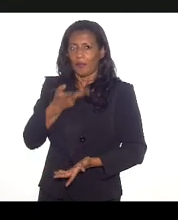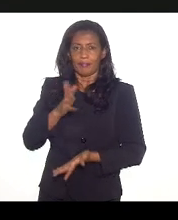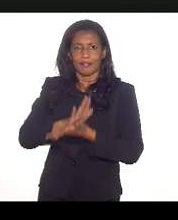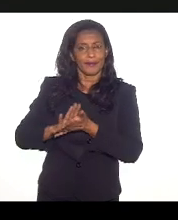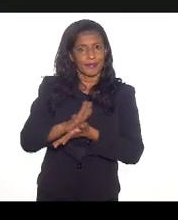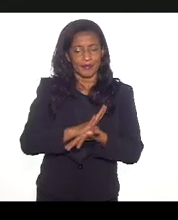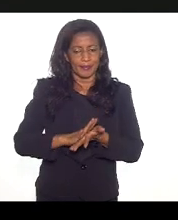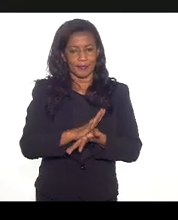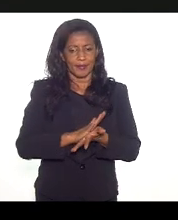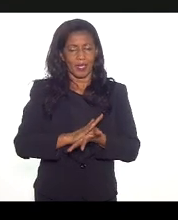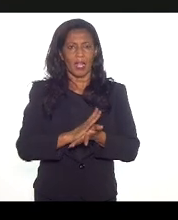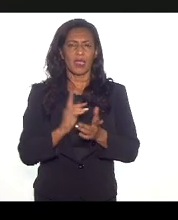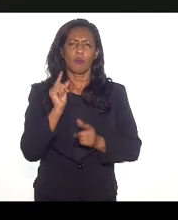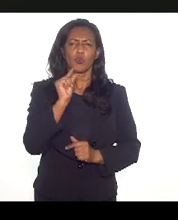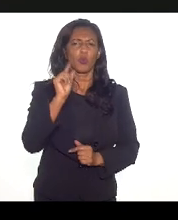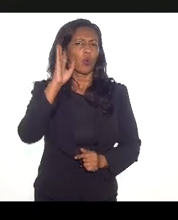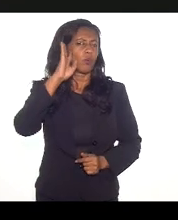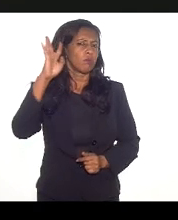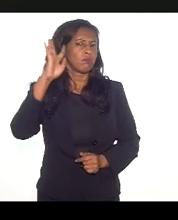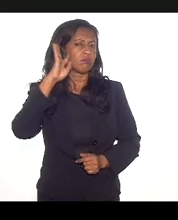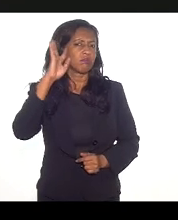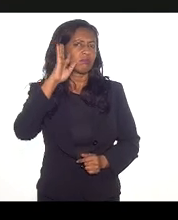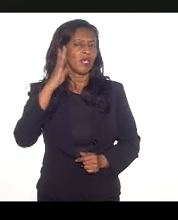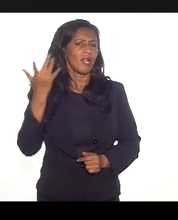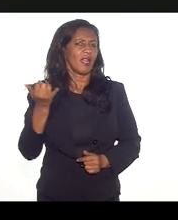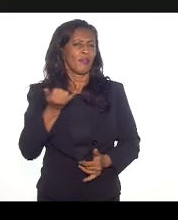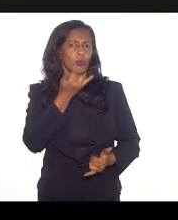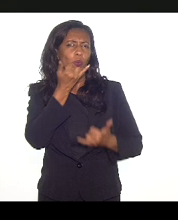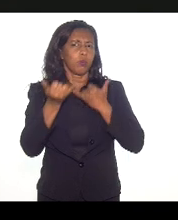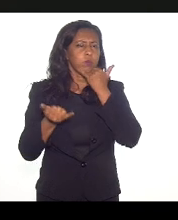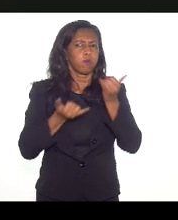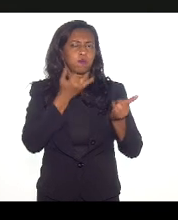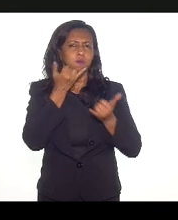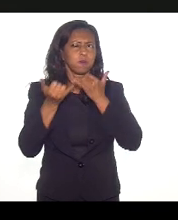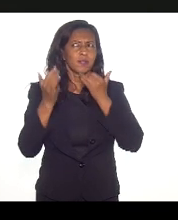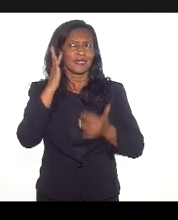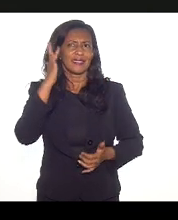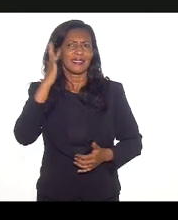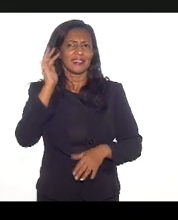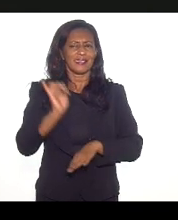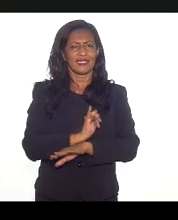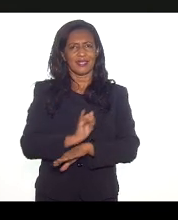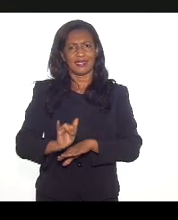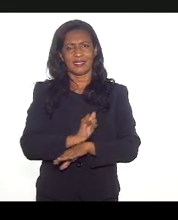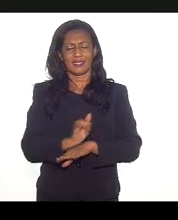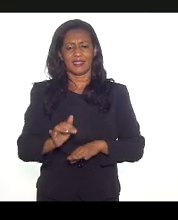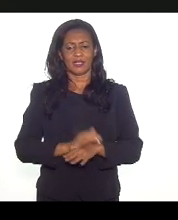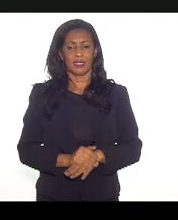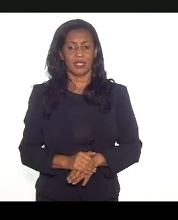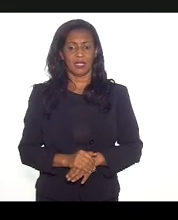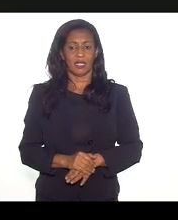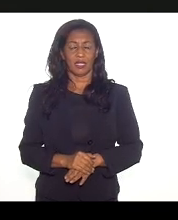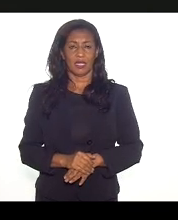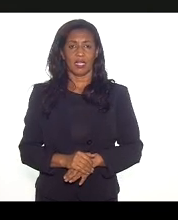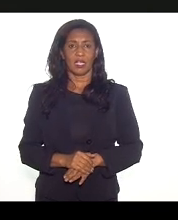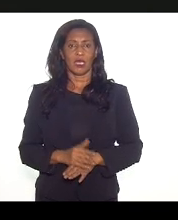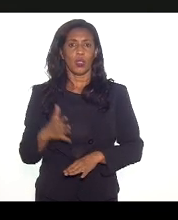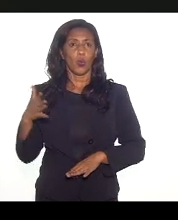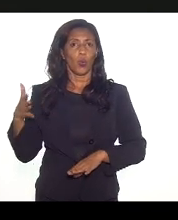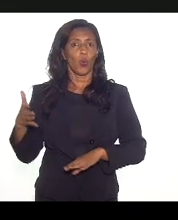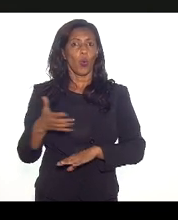reflexão regional até hoje, leva a muitos equívocos de reflexão, de estratégia, e o golpe militar de